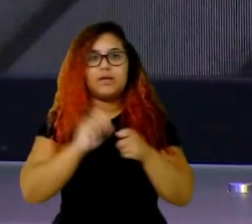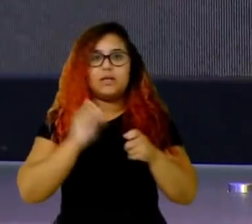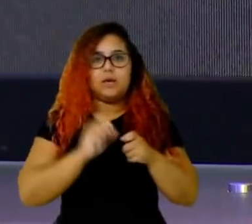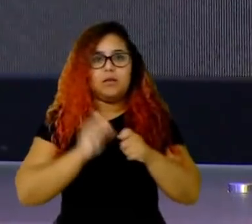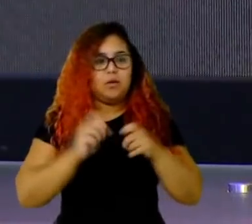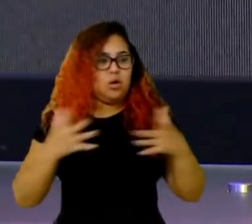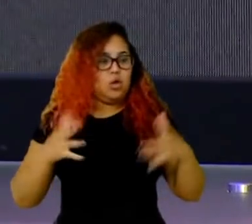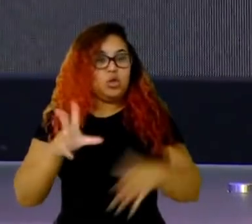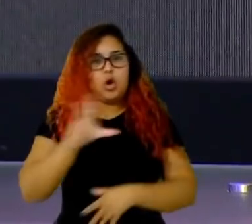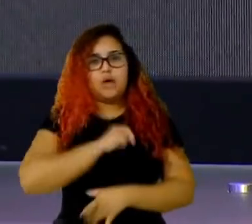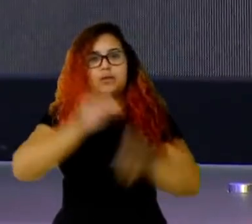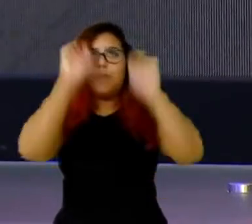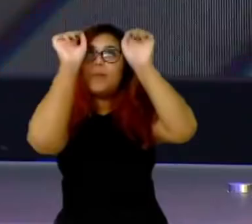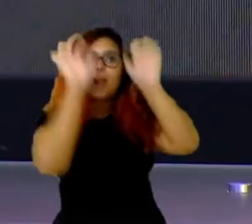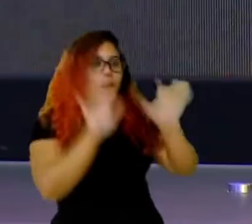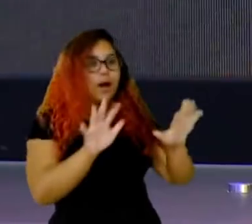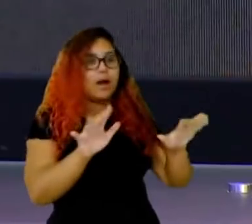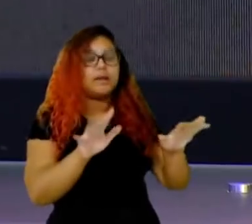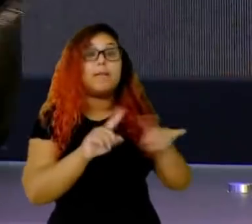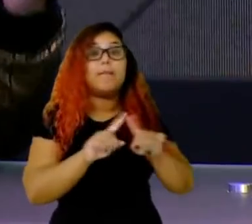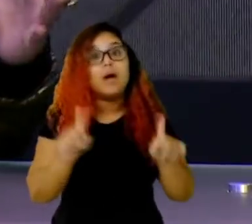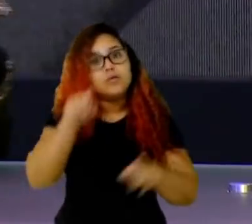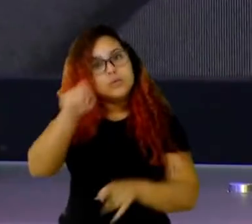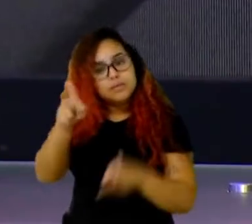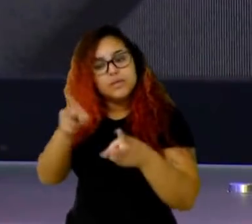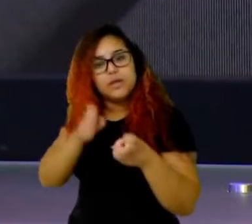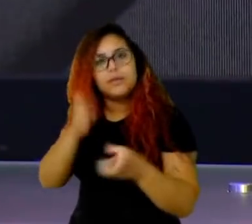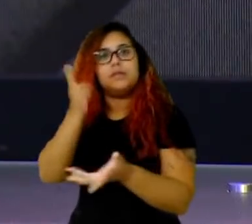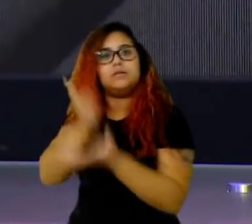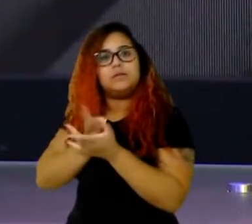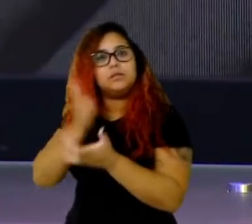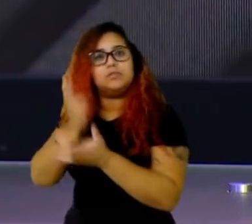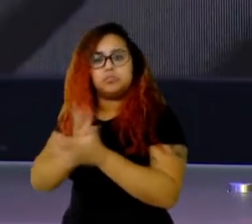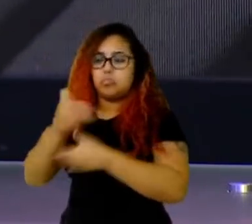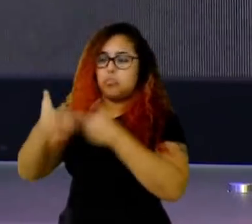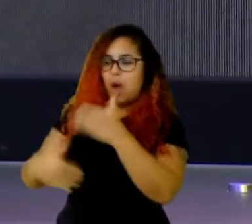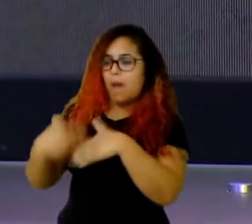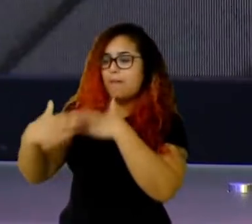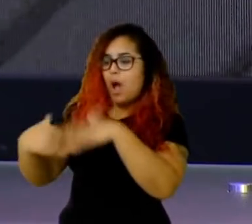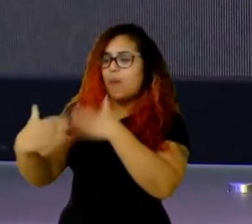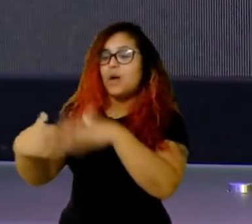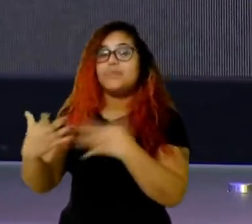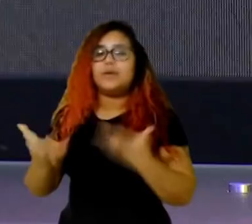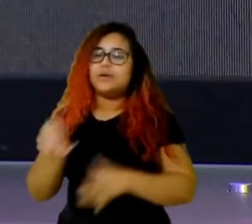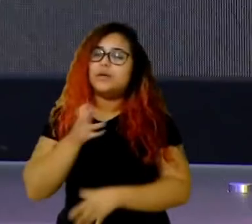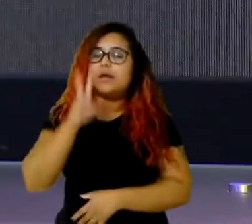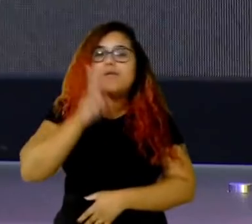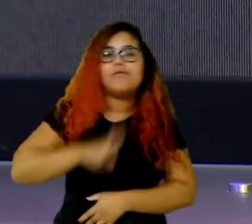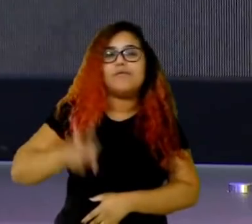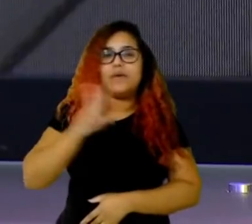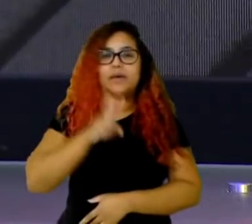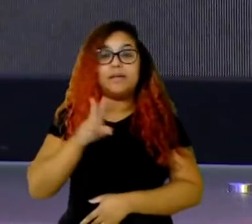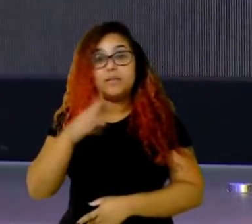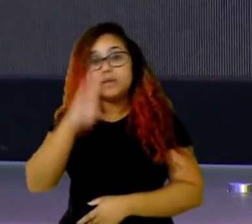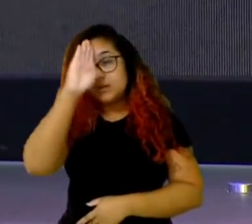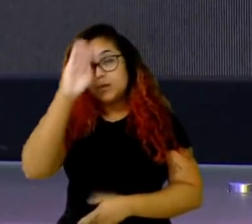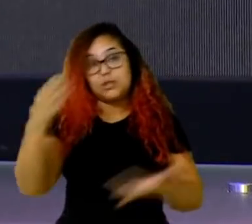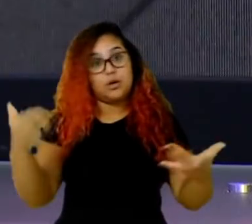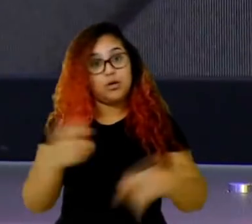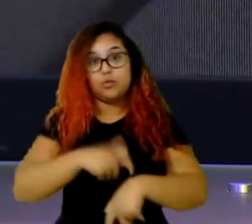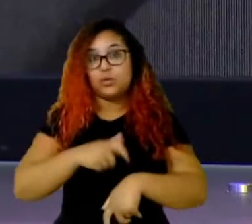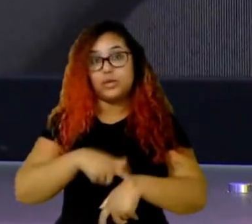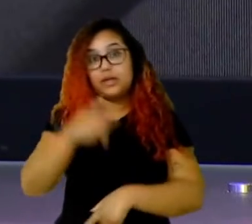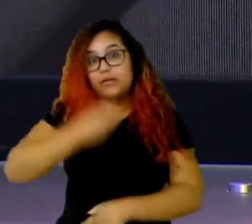mas você vê ele constantemente indo bem, então ele é um cara que eu queria ver aí na seleção, especialmente no momento que a tá vivendo, porque assim, pra mim um dos caras que podia estar ali